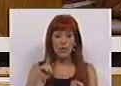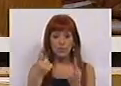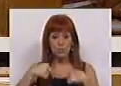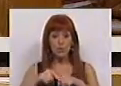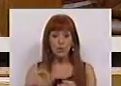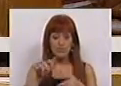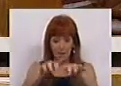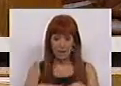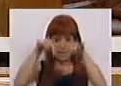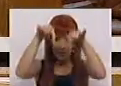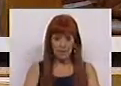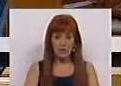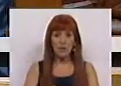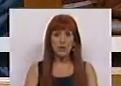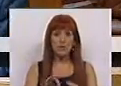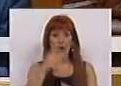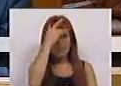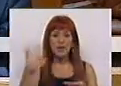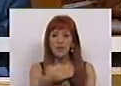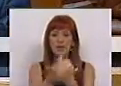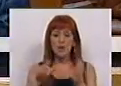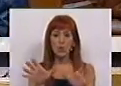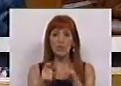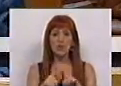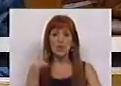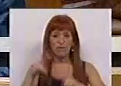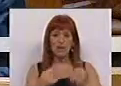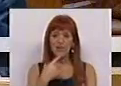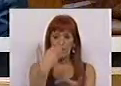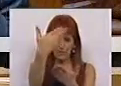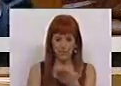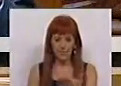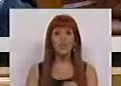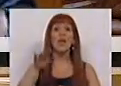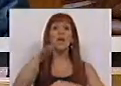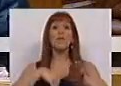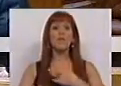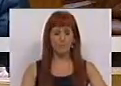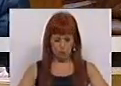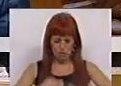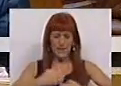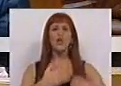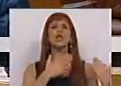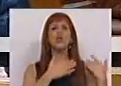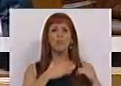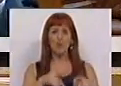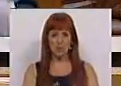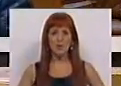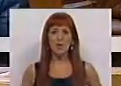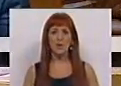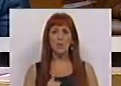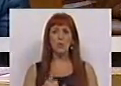audição parlamentar e a emissão de parecer pela Comissão de Finanças. Fazemos-o com sentido de responsabilidade,